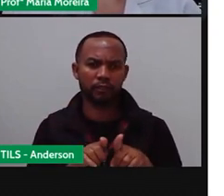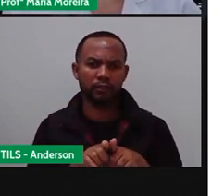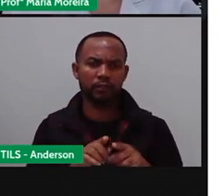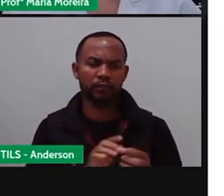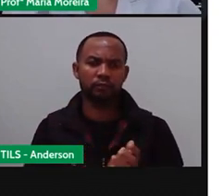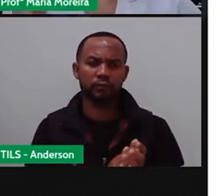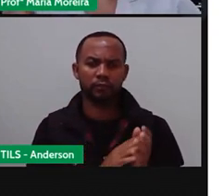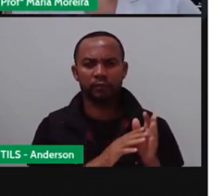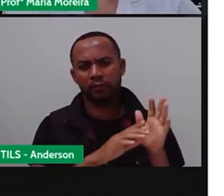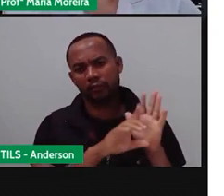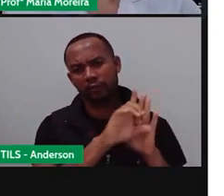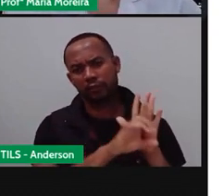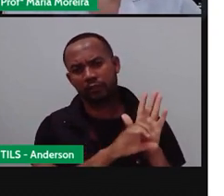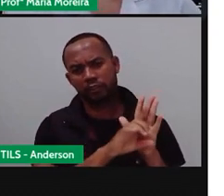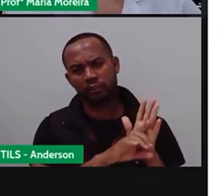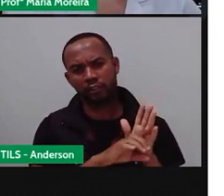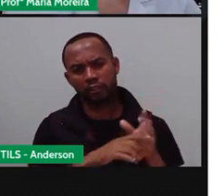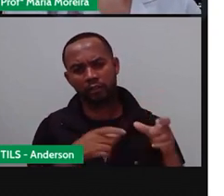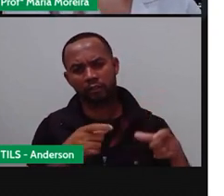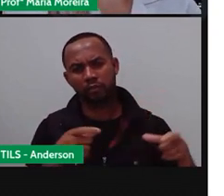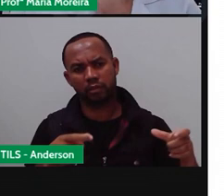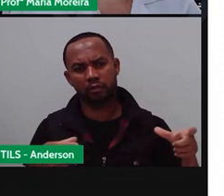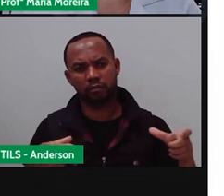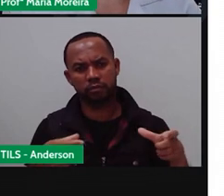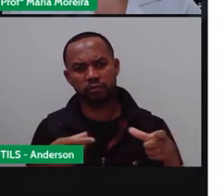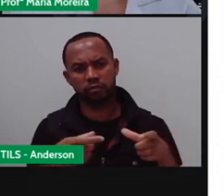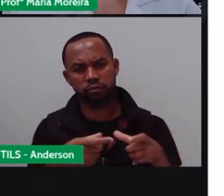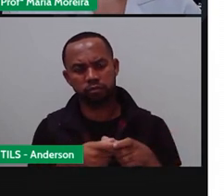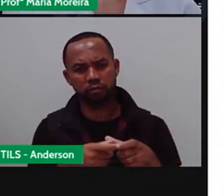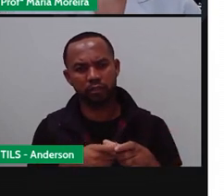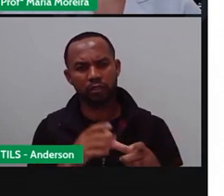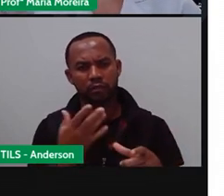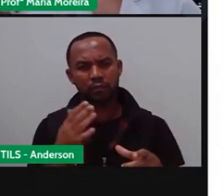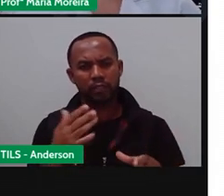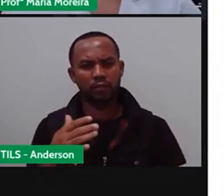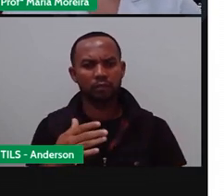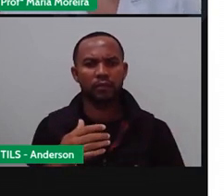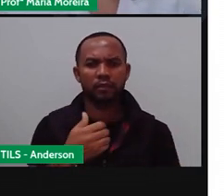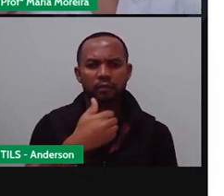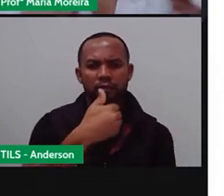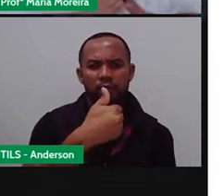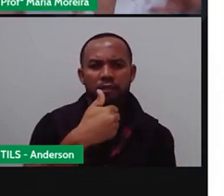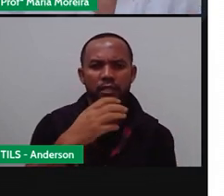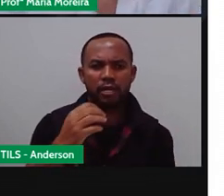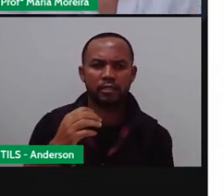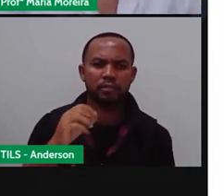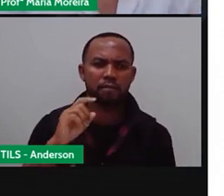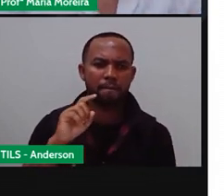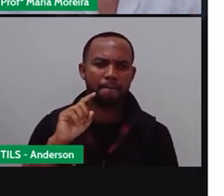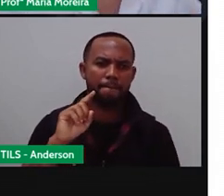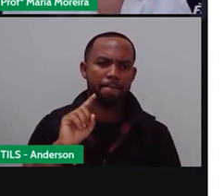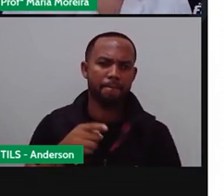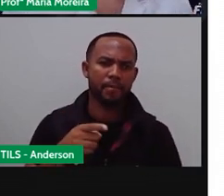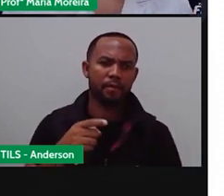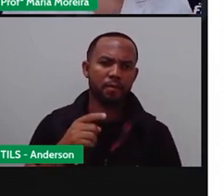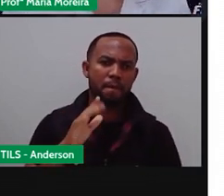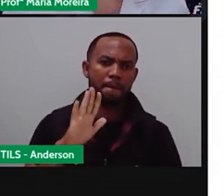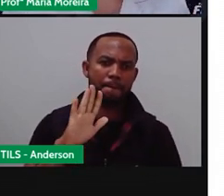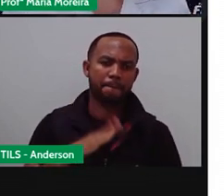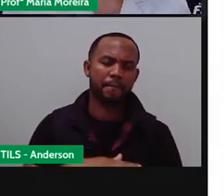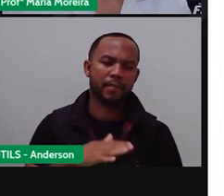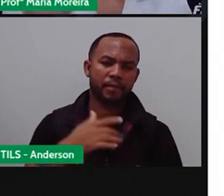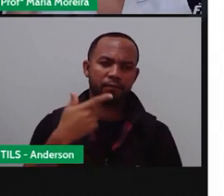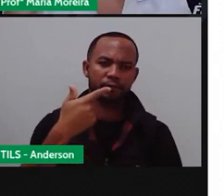lista. E a área, ela sobe, né, de 10 mil para 20 mil, ou seja, a área, ela fica o quê? Bem